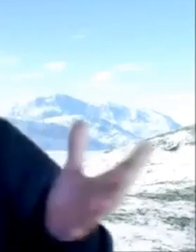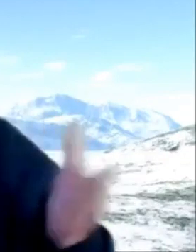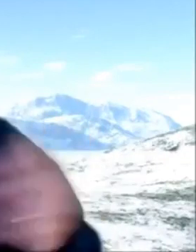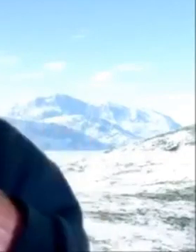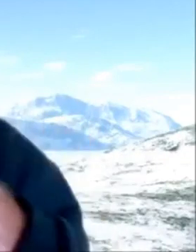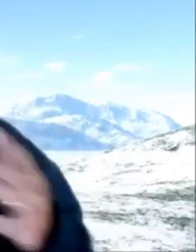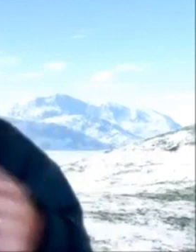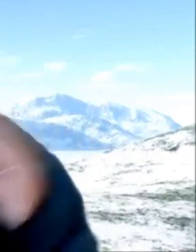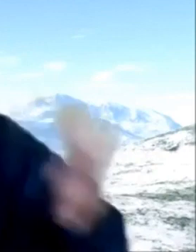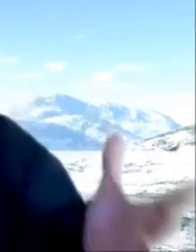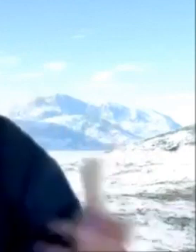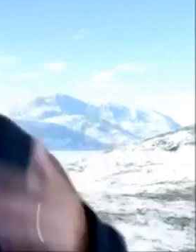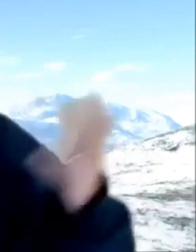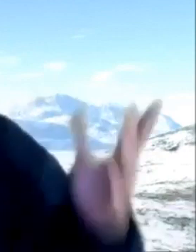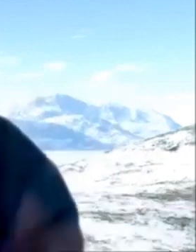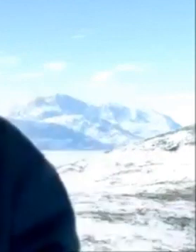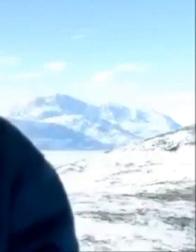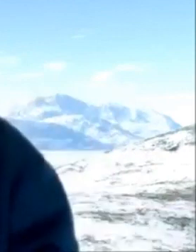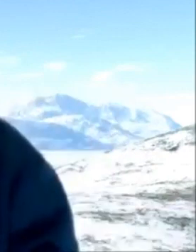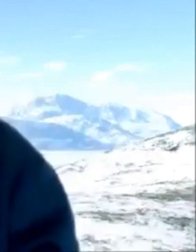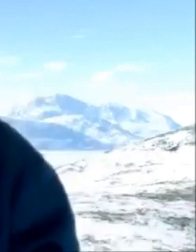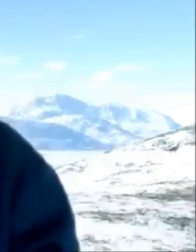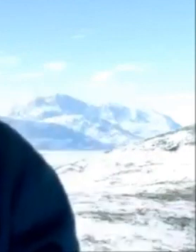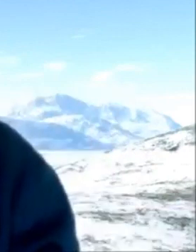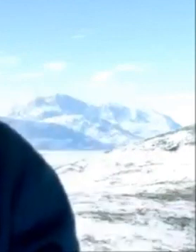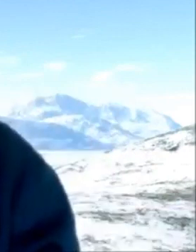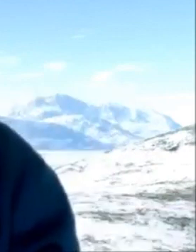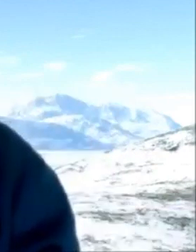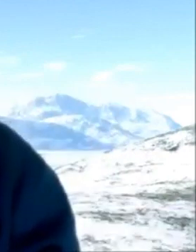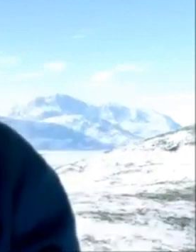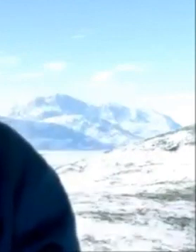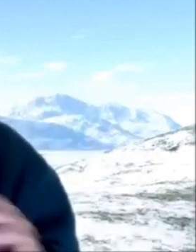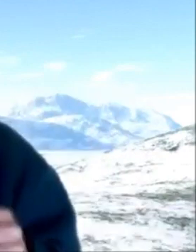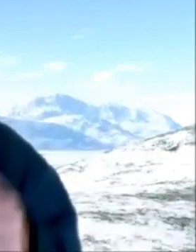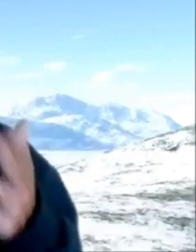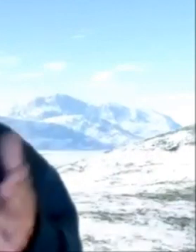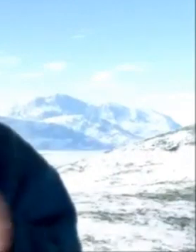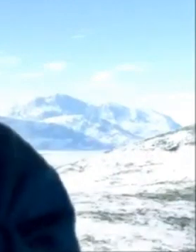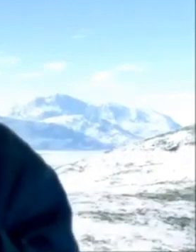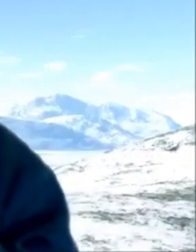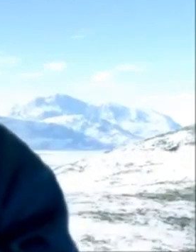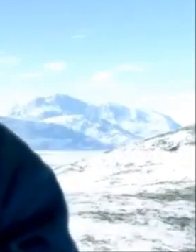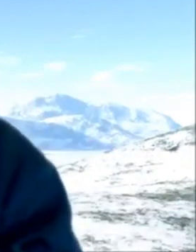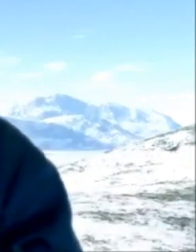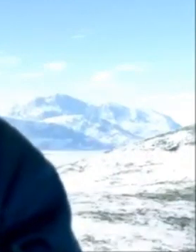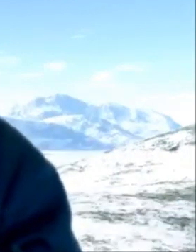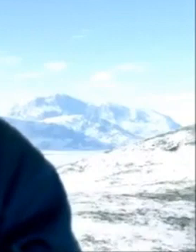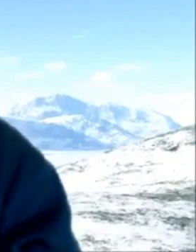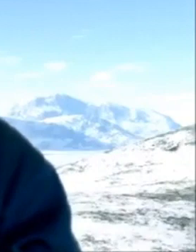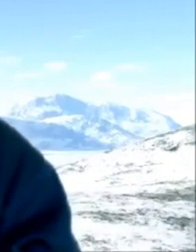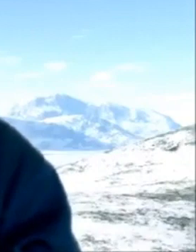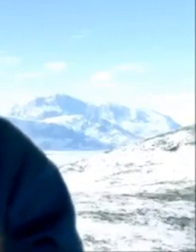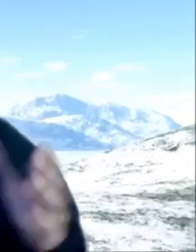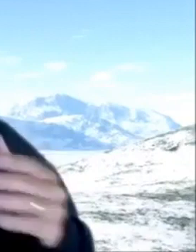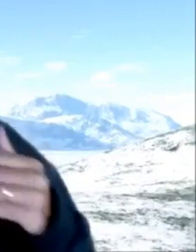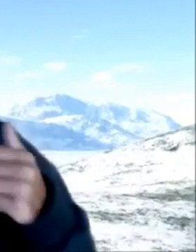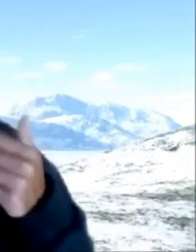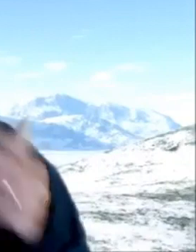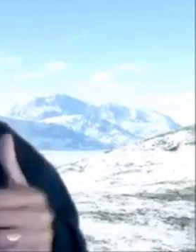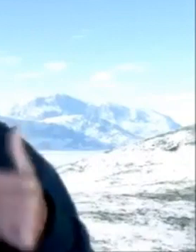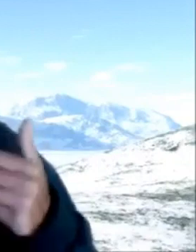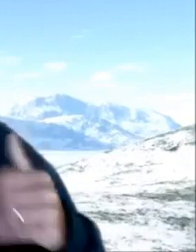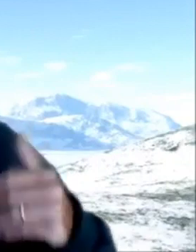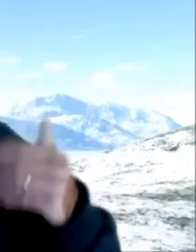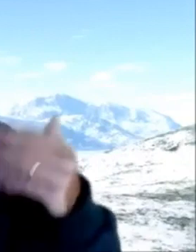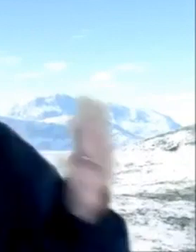não quero saber qual é o seu CPF nem o seu RG isso não é importante importante que você saiba fazer o documento e na